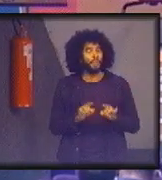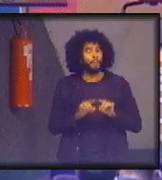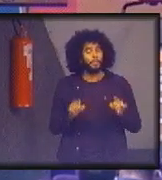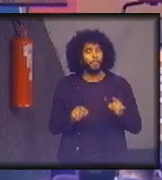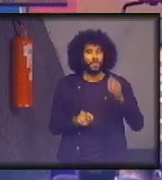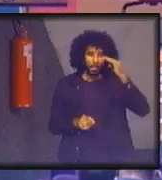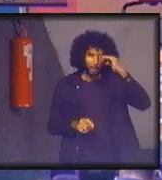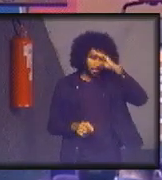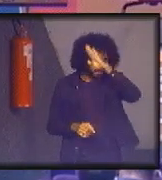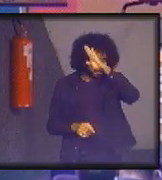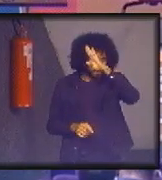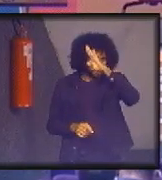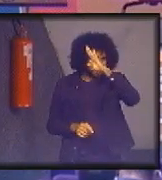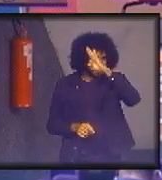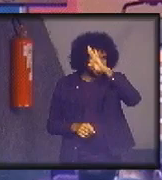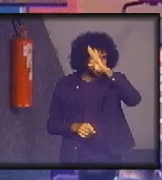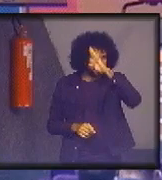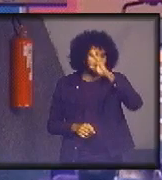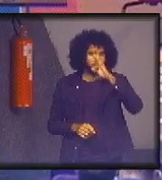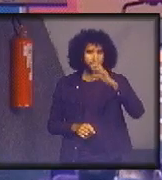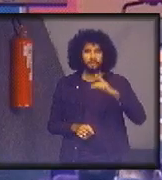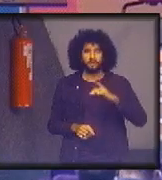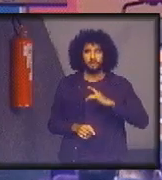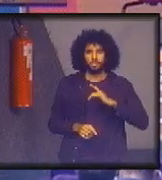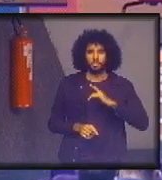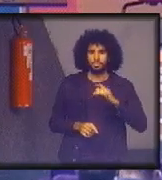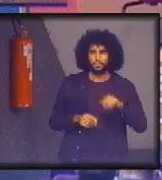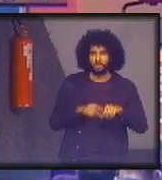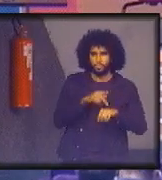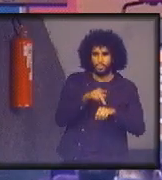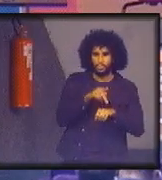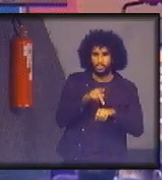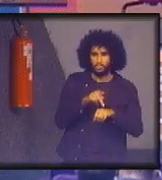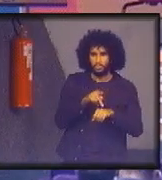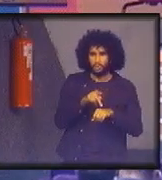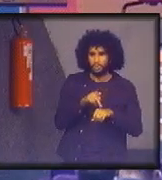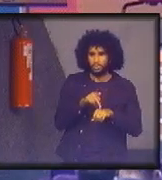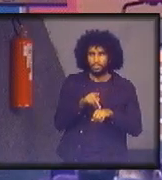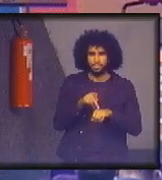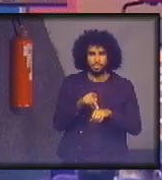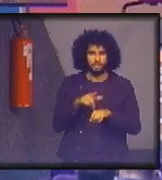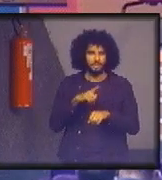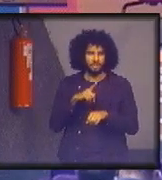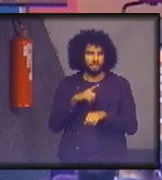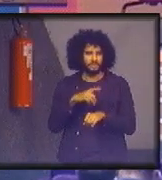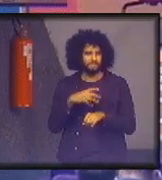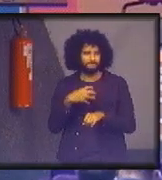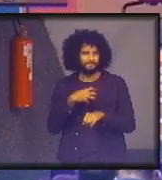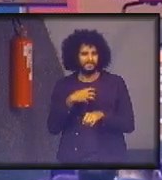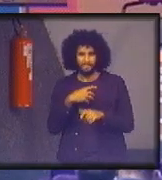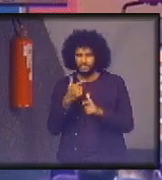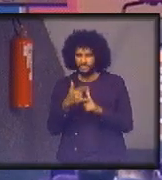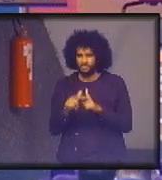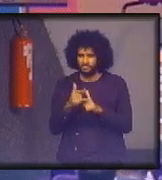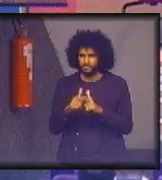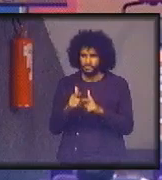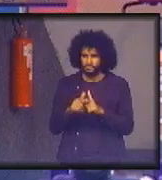eleito quis sair do Acordo de Paris, não saiu pelo constrangimento internacional. Quer dizer,